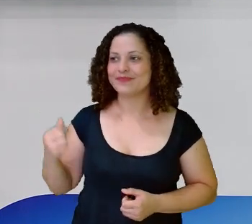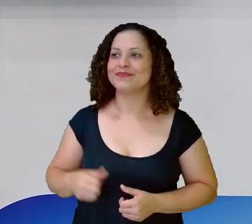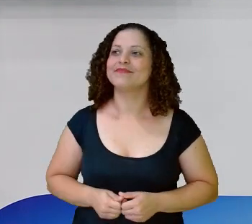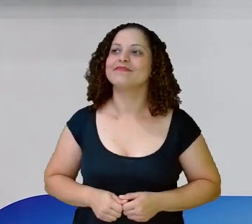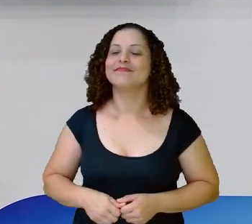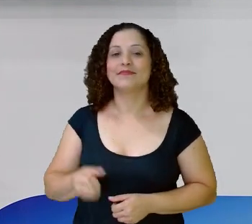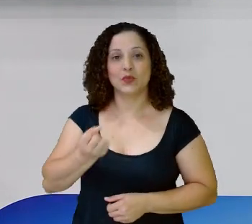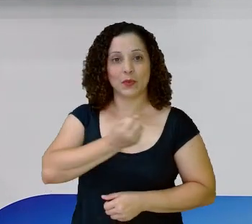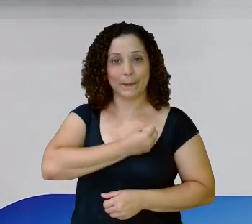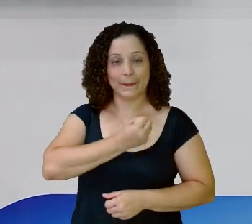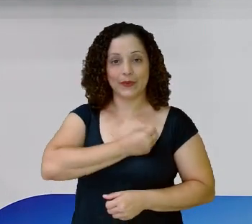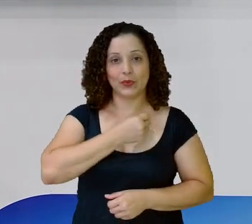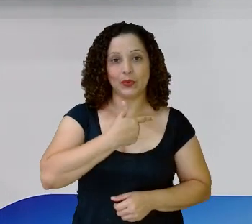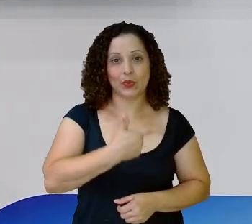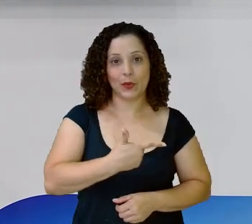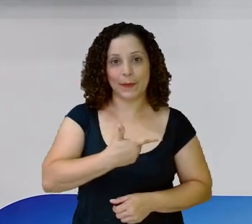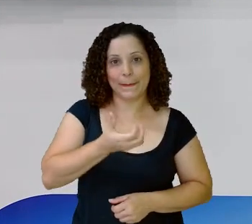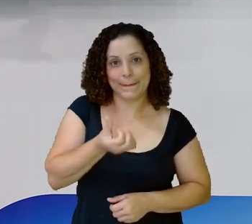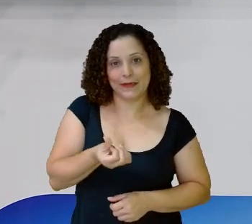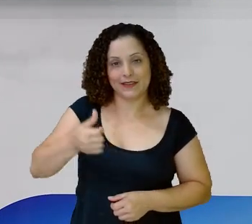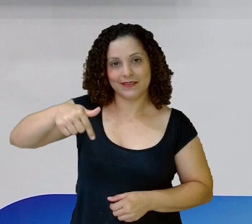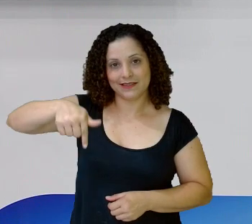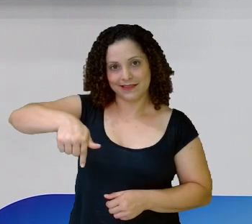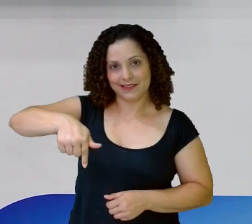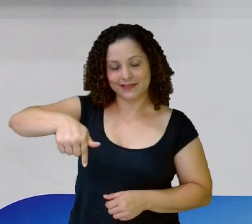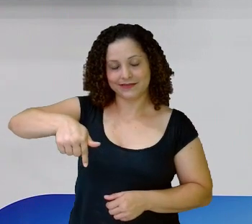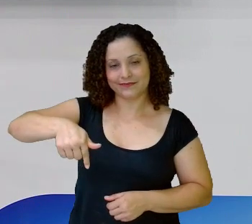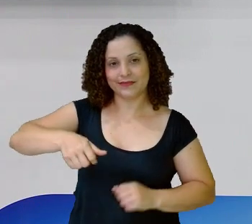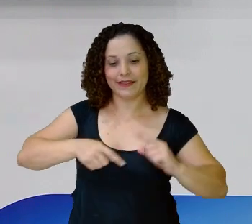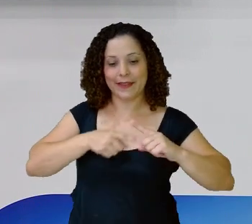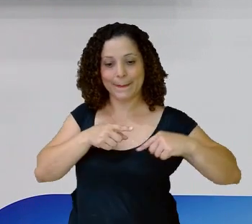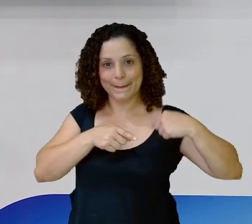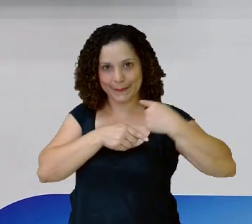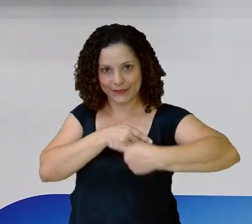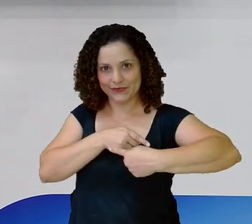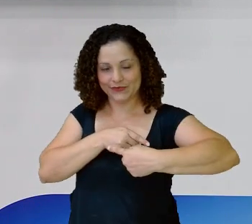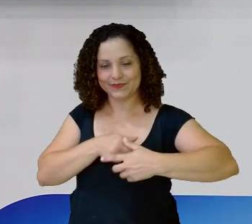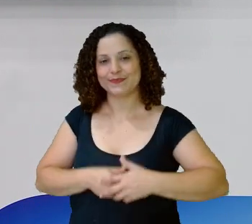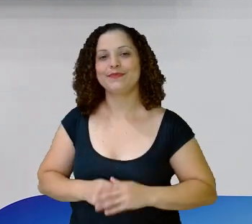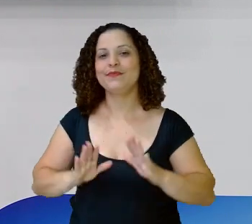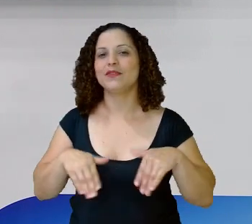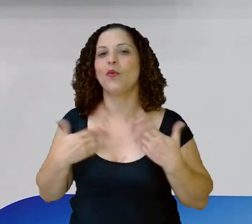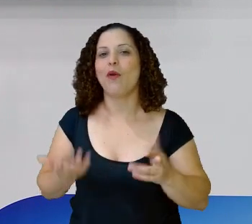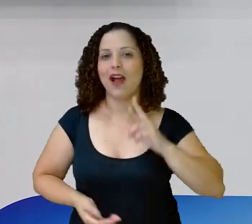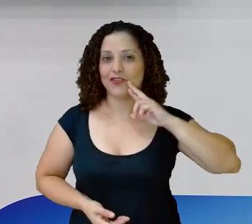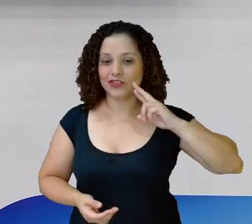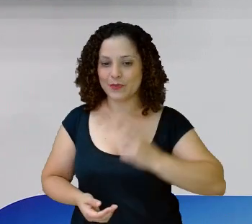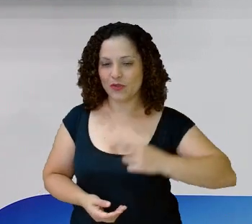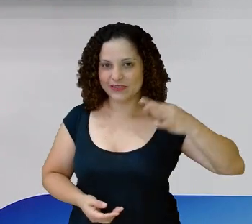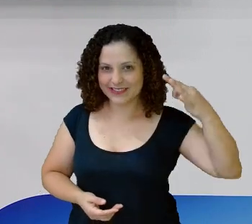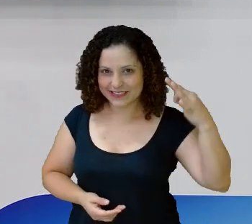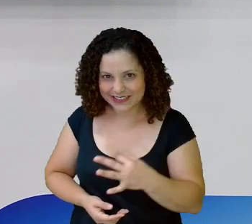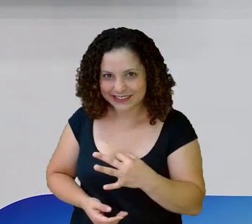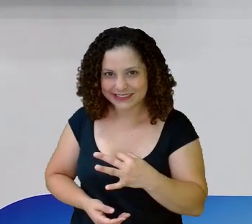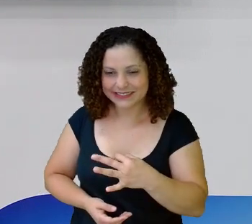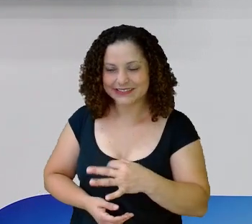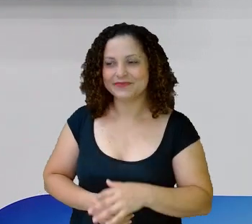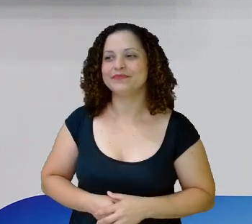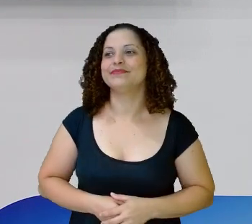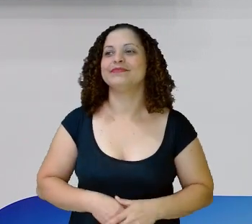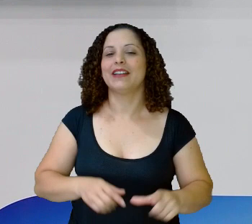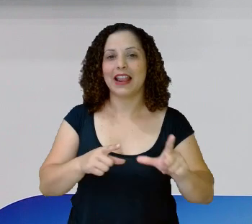267 Foi depois de 250 Então qual é a resposta Gente